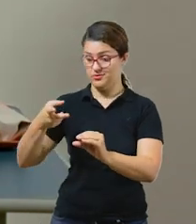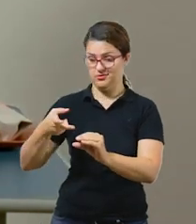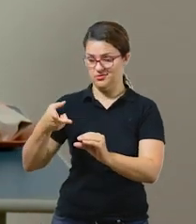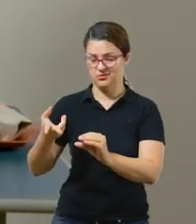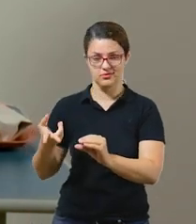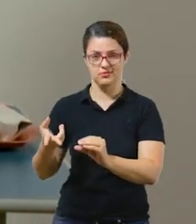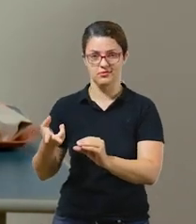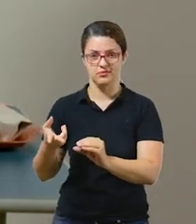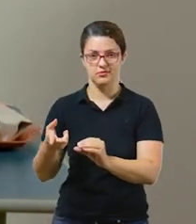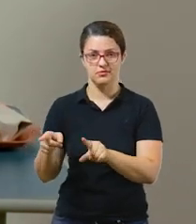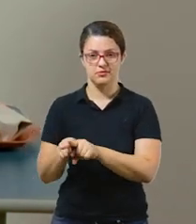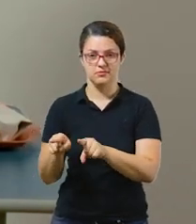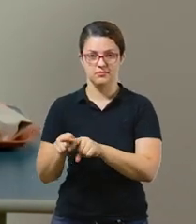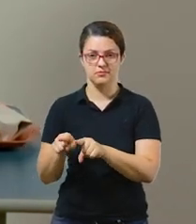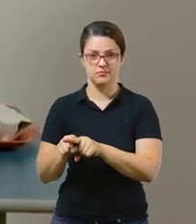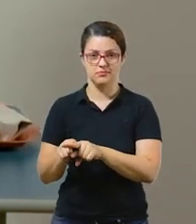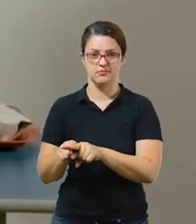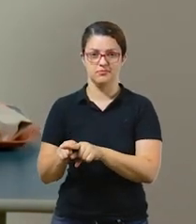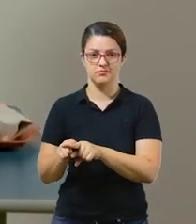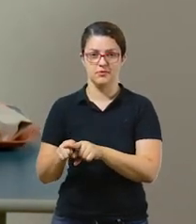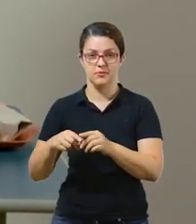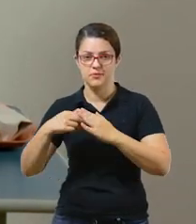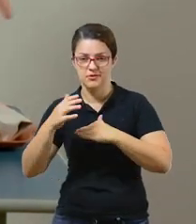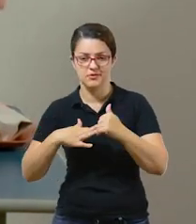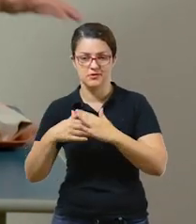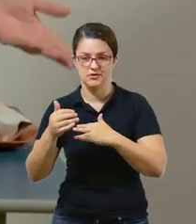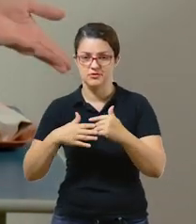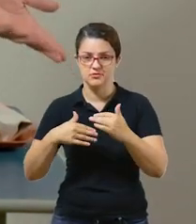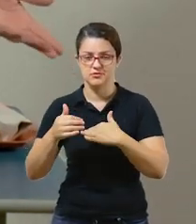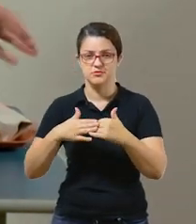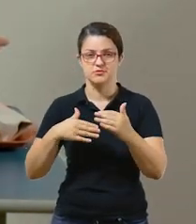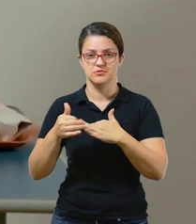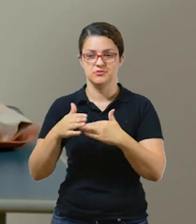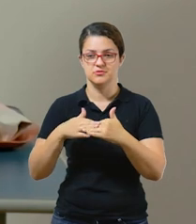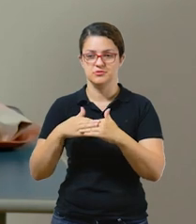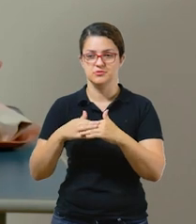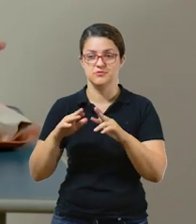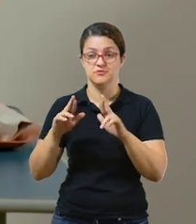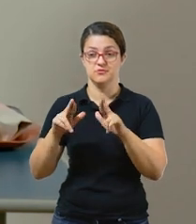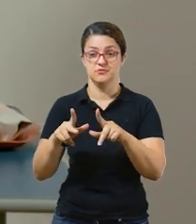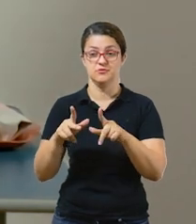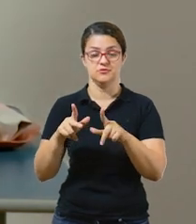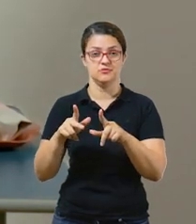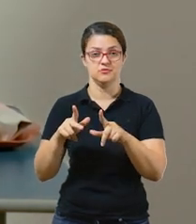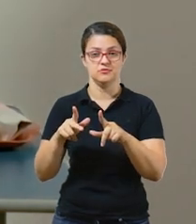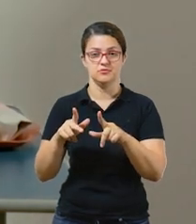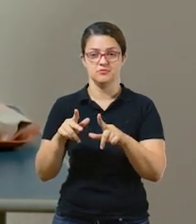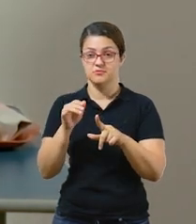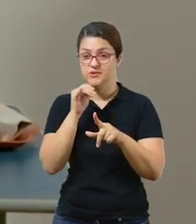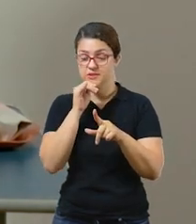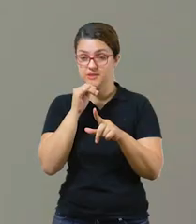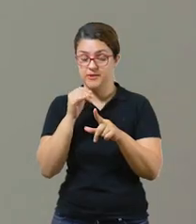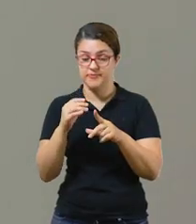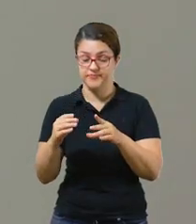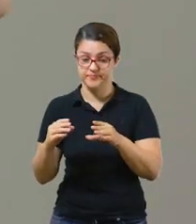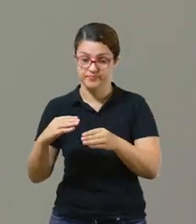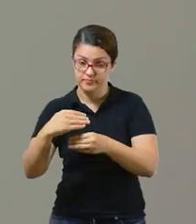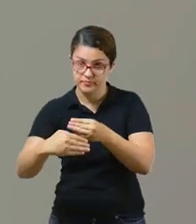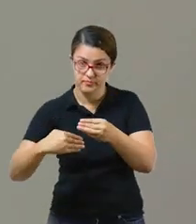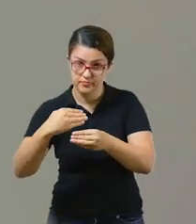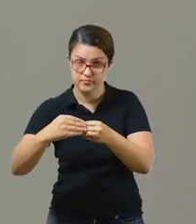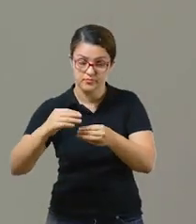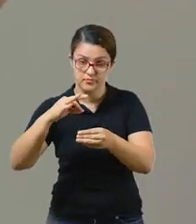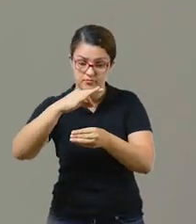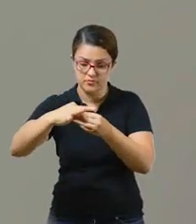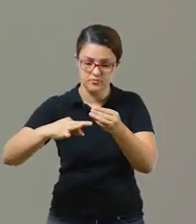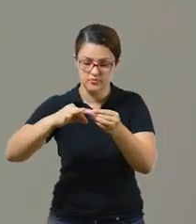ter uma outra habilidade na hora de desembrulhar, você pode colocar maneiras diferentes para ele. Então nesse aqui eu embrulhei e amarrei com cordão, fiz um